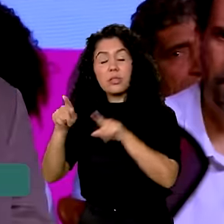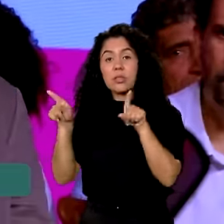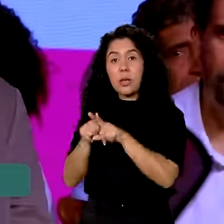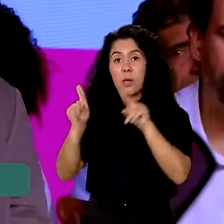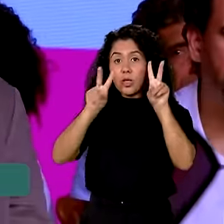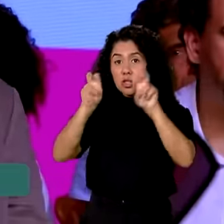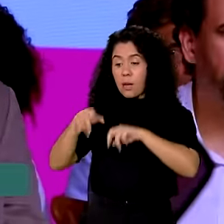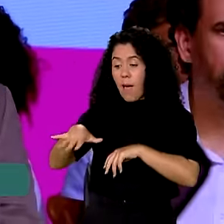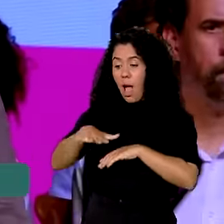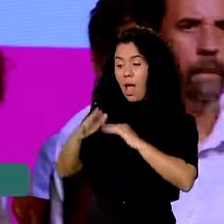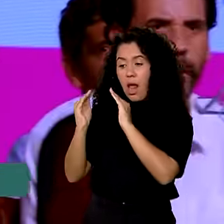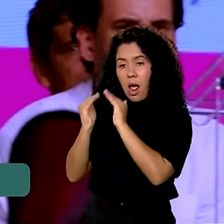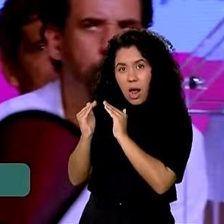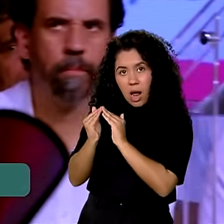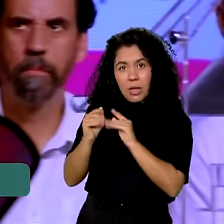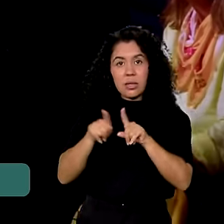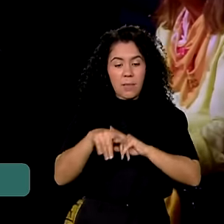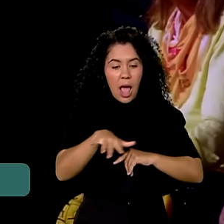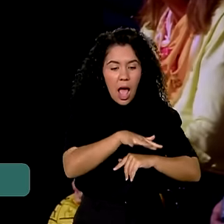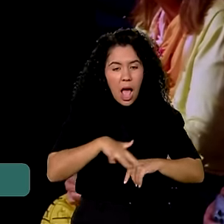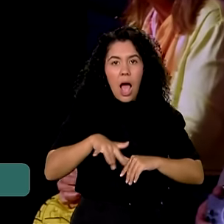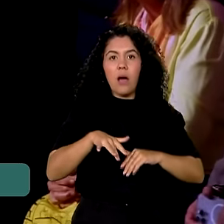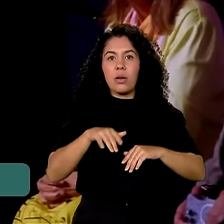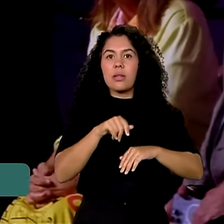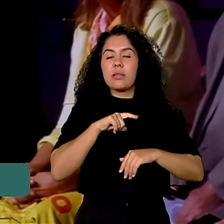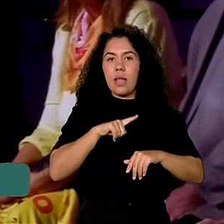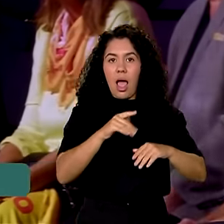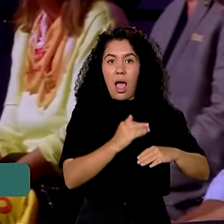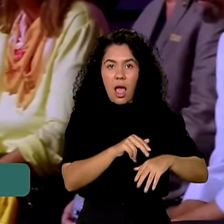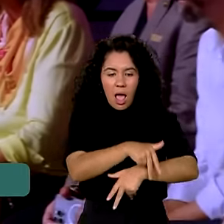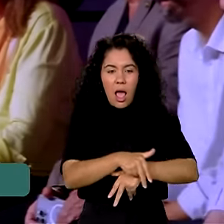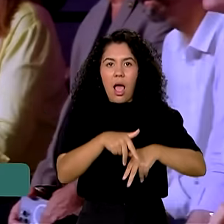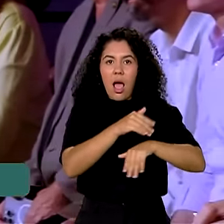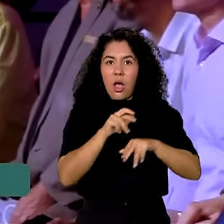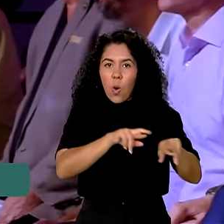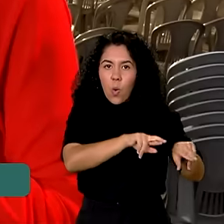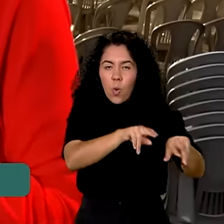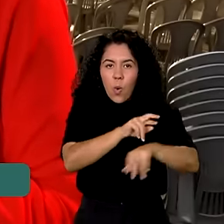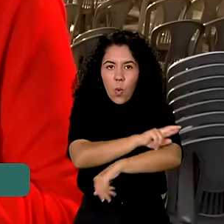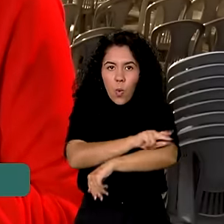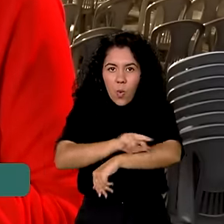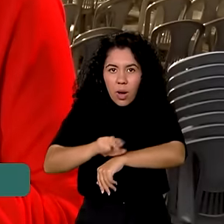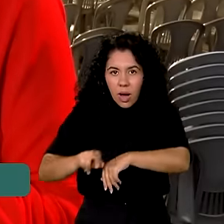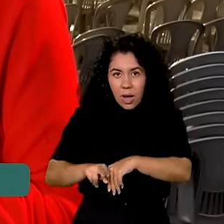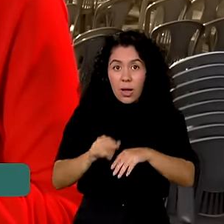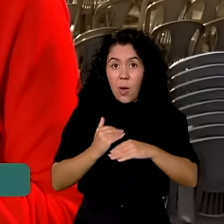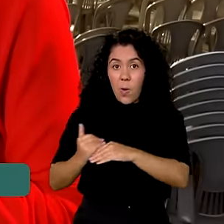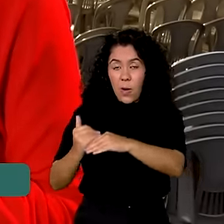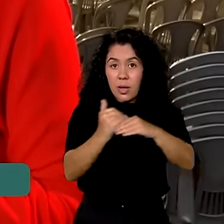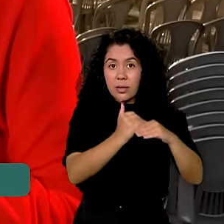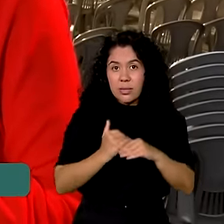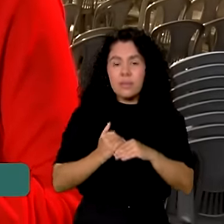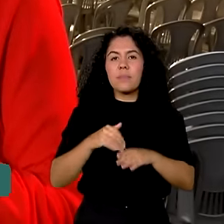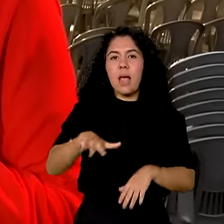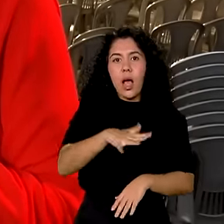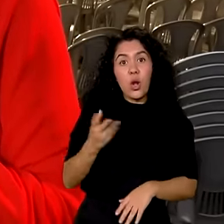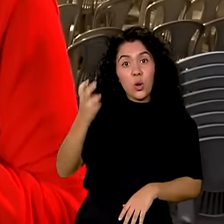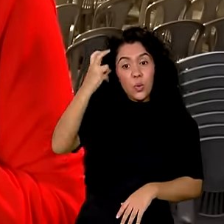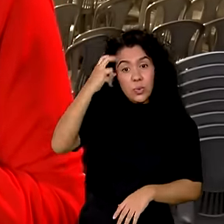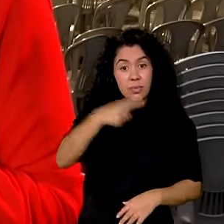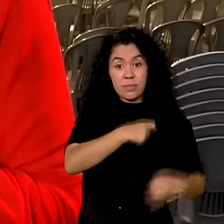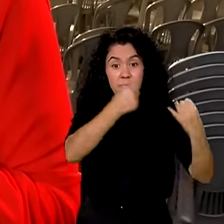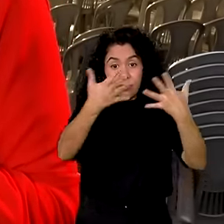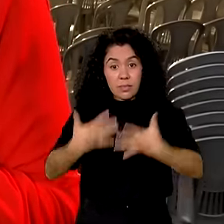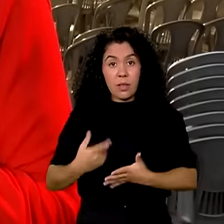habitação, na área da igualdade racial, na área da cultura. Entre os recursos anunciados aqui em Salvador,